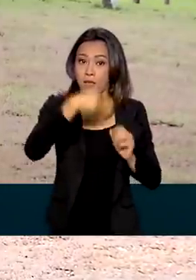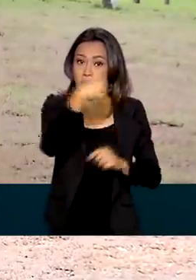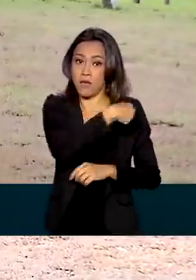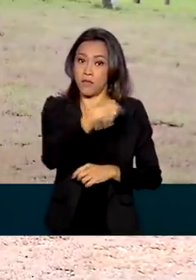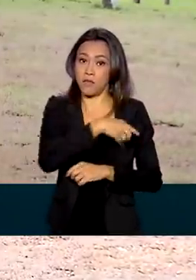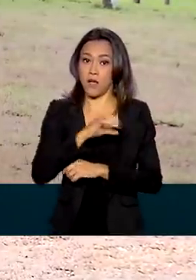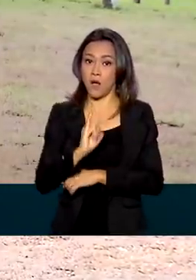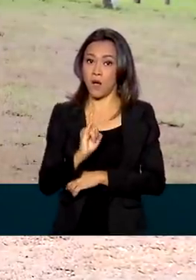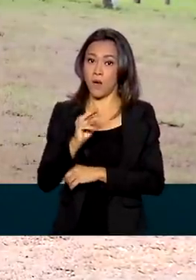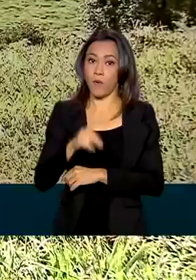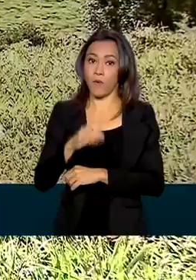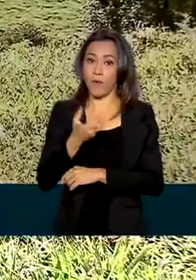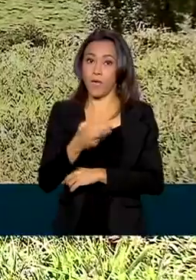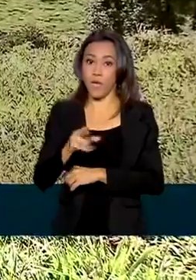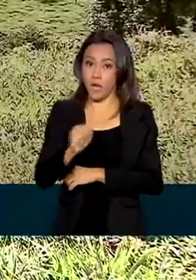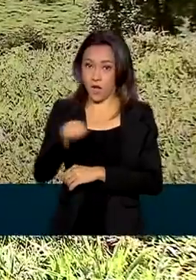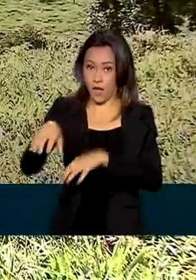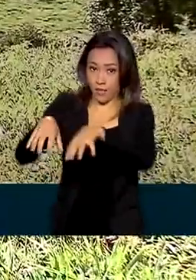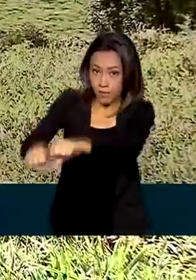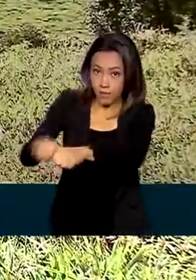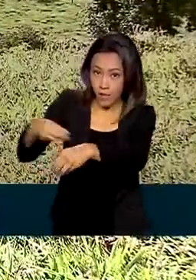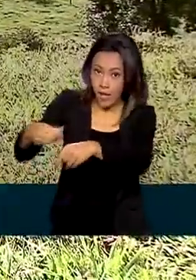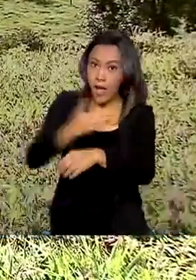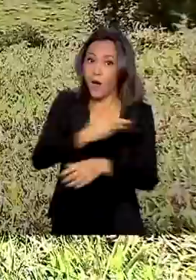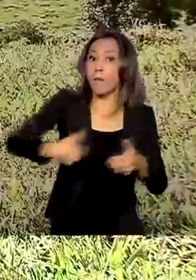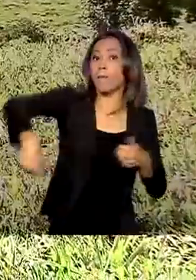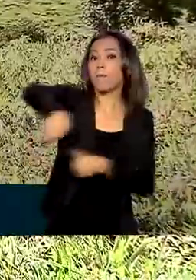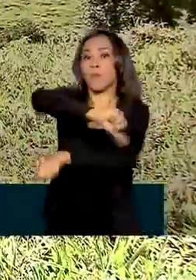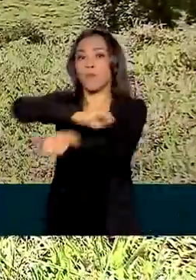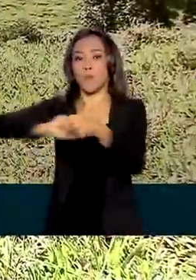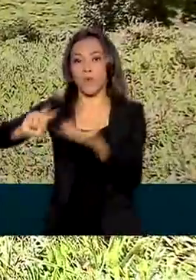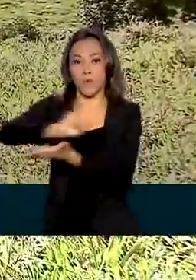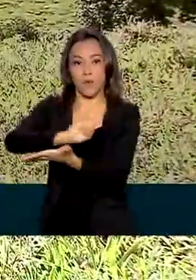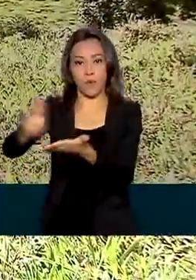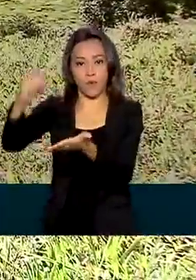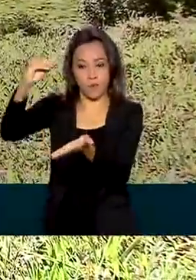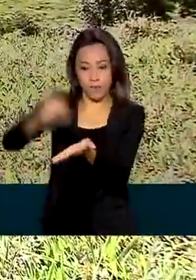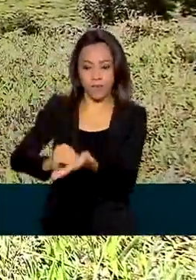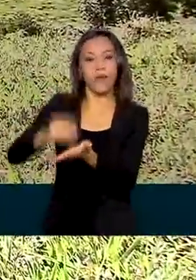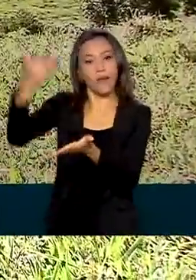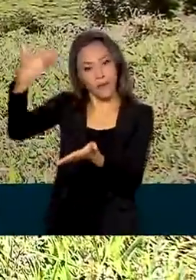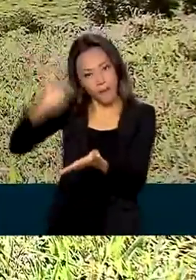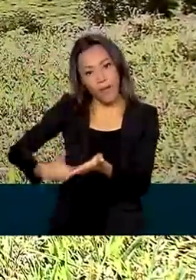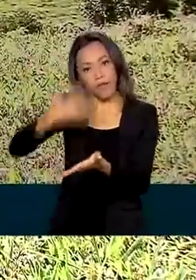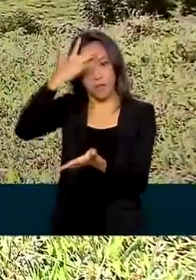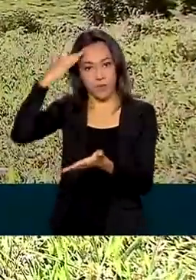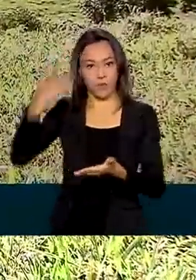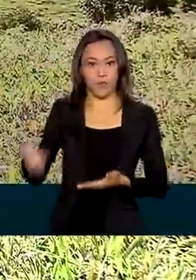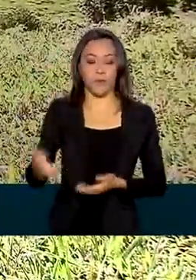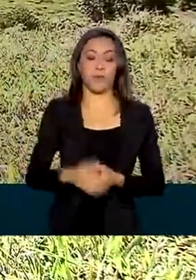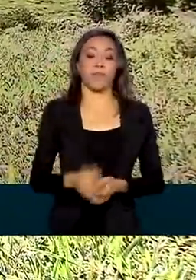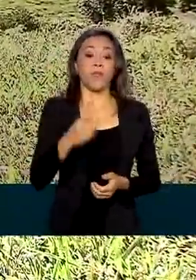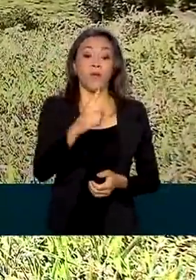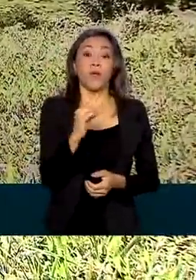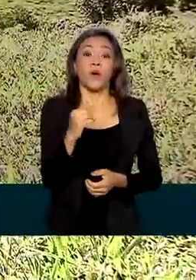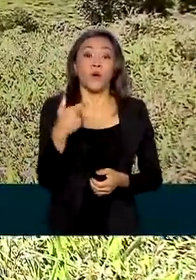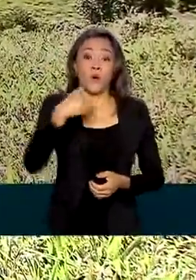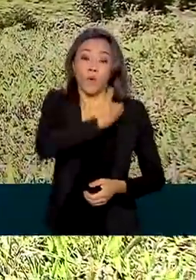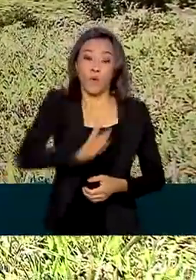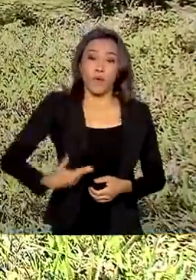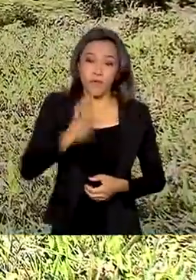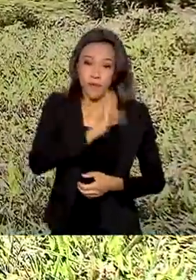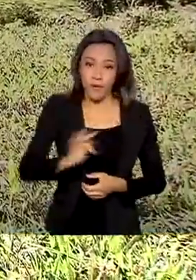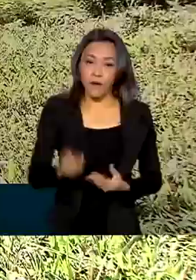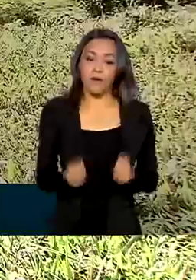propriedade do assentado. Só no estado do Maranhão, o governo federal entrega mais de 17 mil títulos de